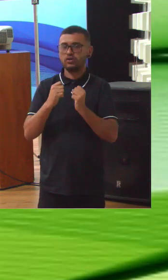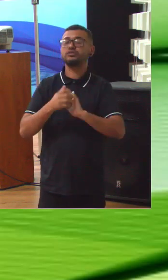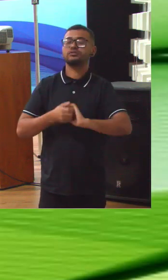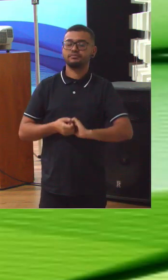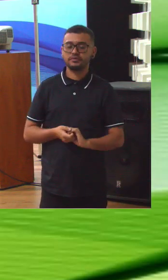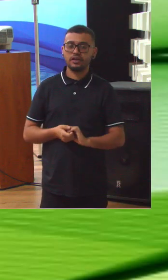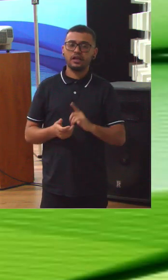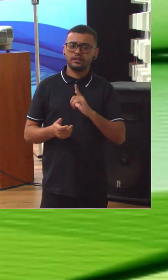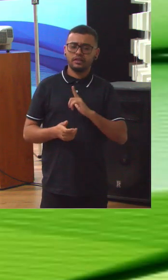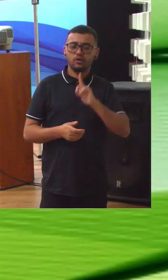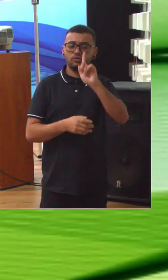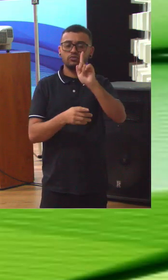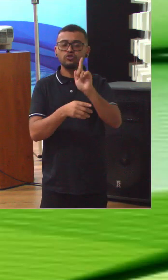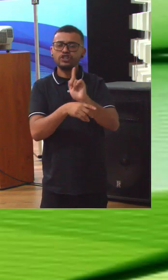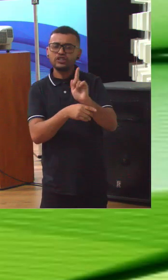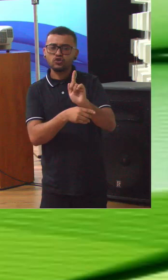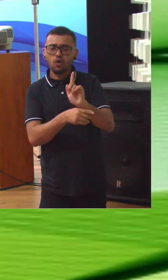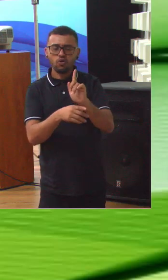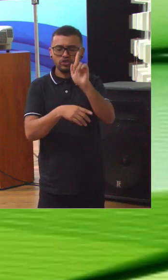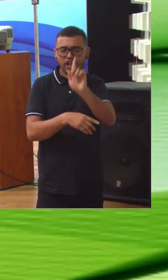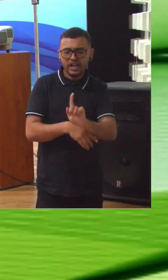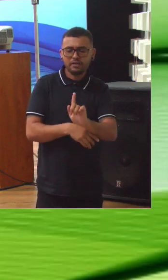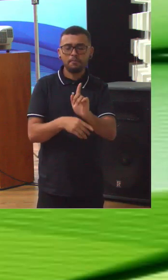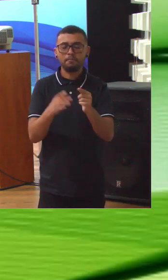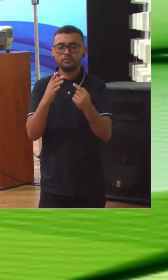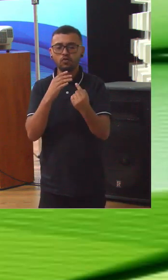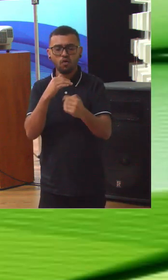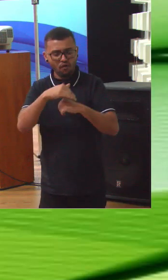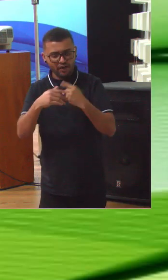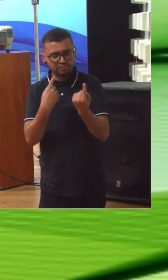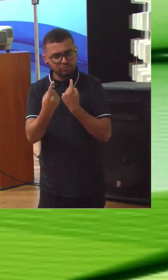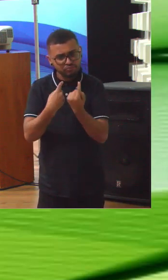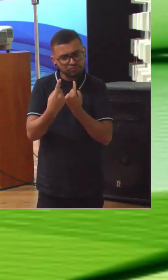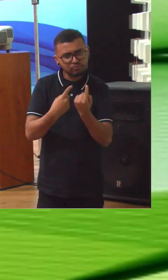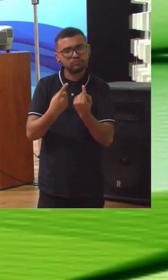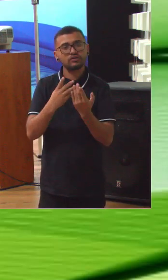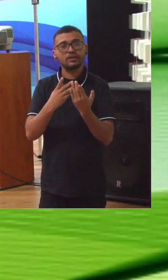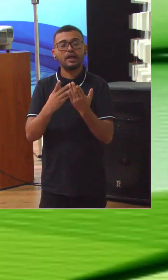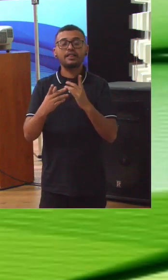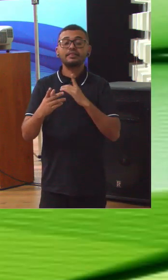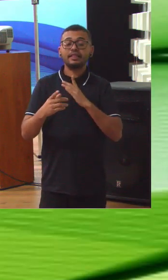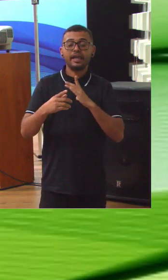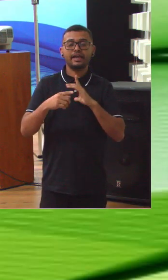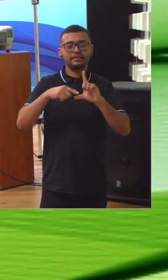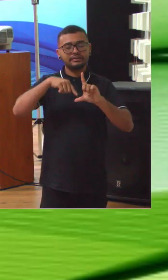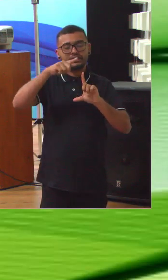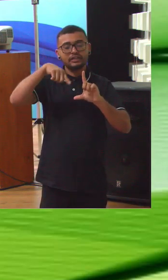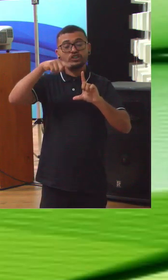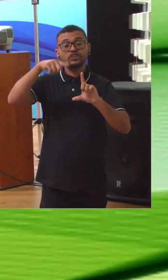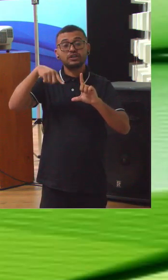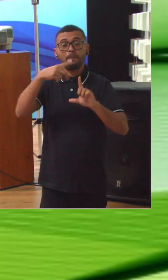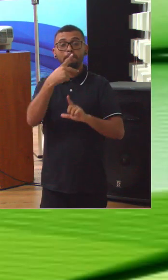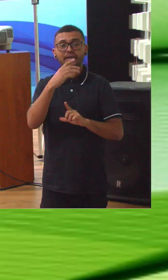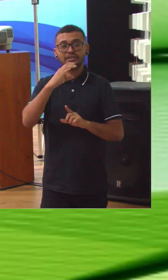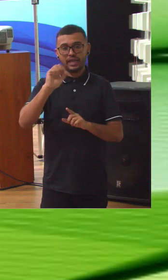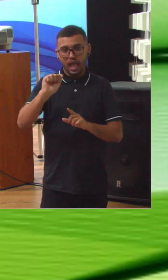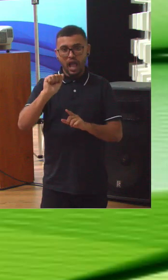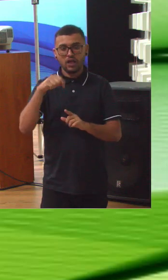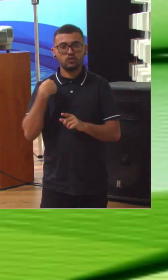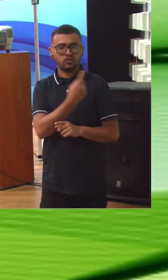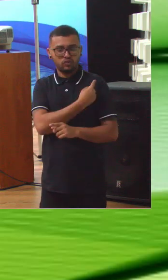gestores efetivamente conversam conosco. Depois, nós usamos uma técnica estatística chamada PCA, análise de